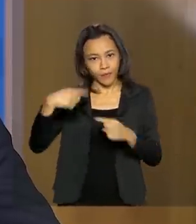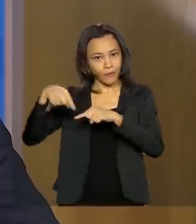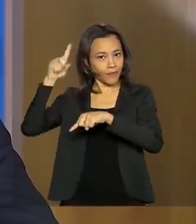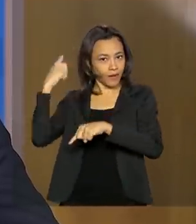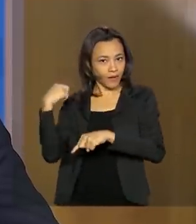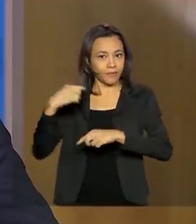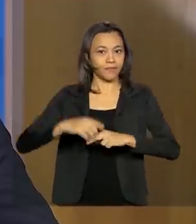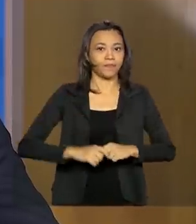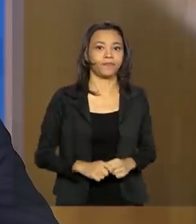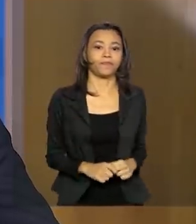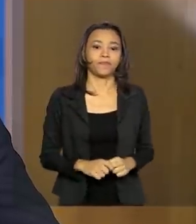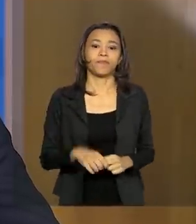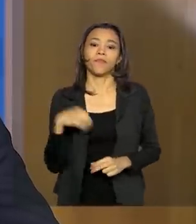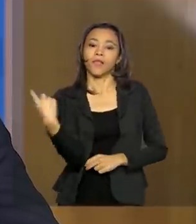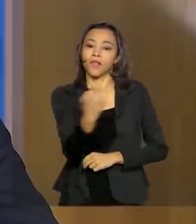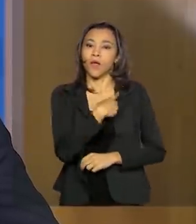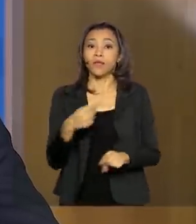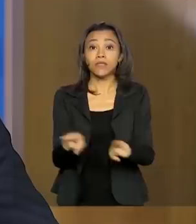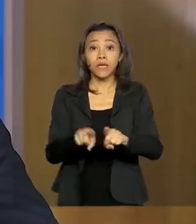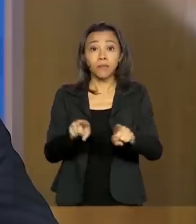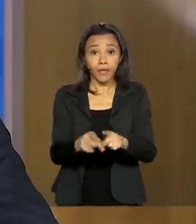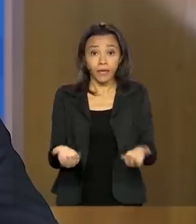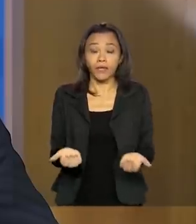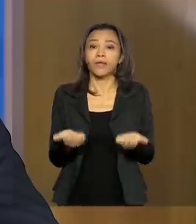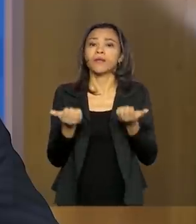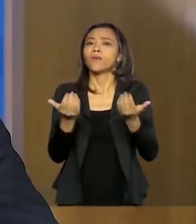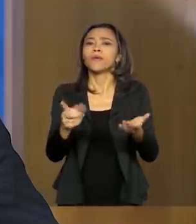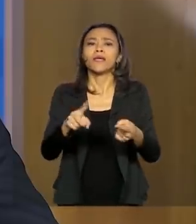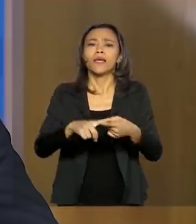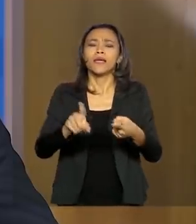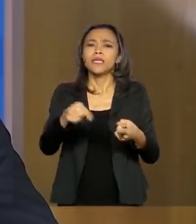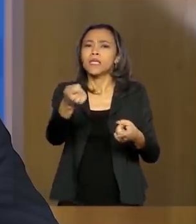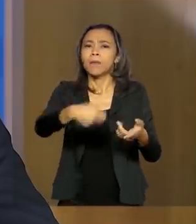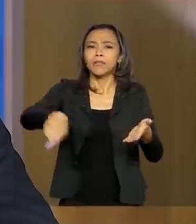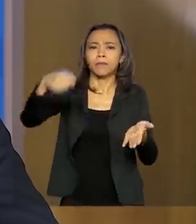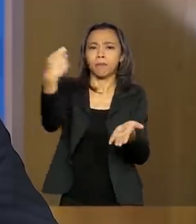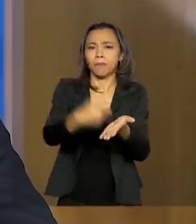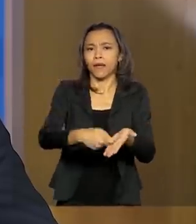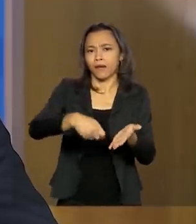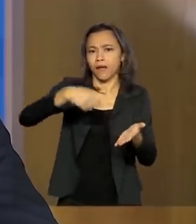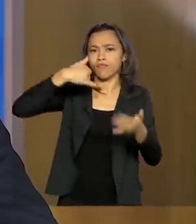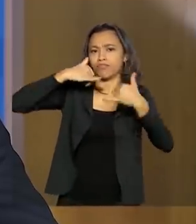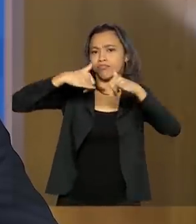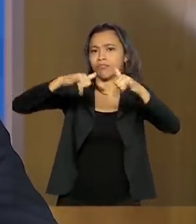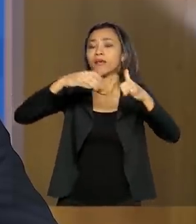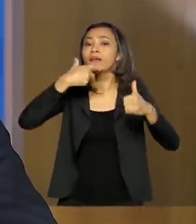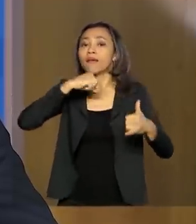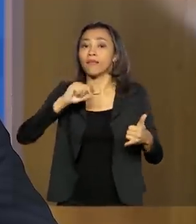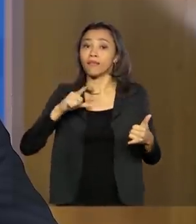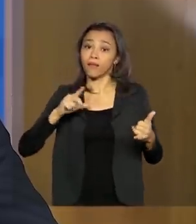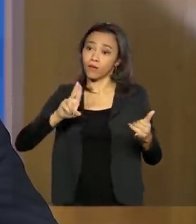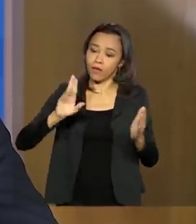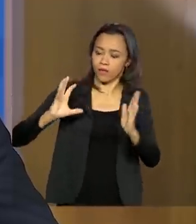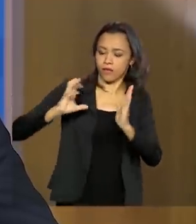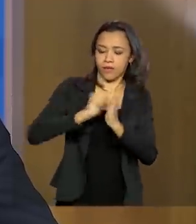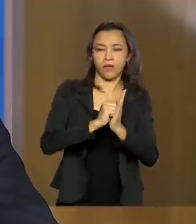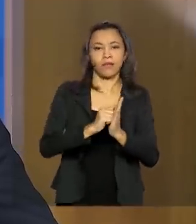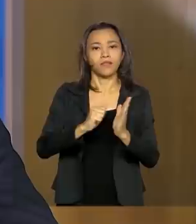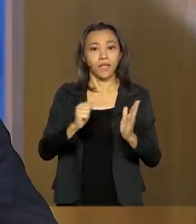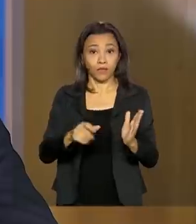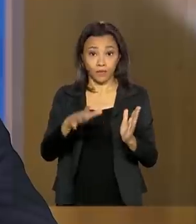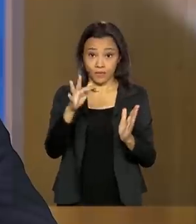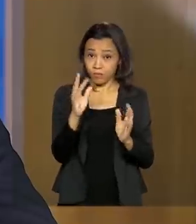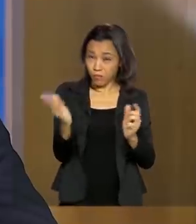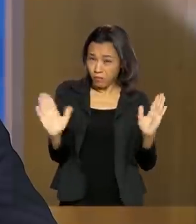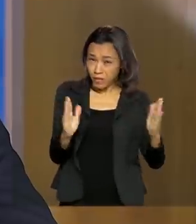Concedemos também a isenção do pagamento da conta de energia elétrica aos beneficiários da tarifa social por três